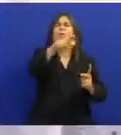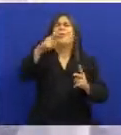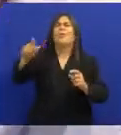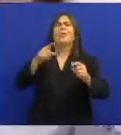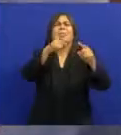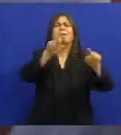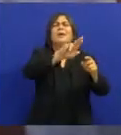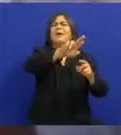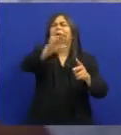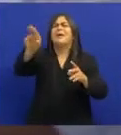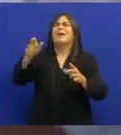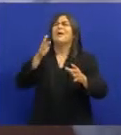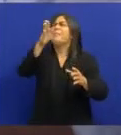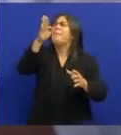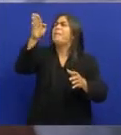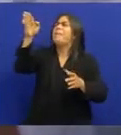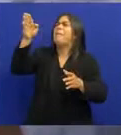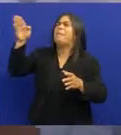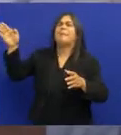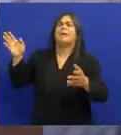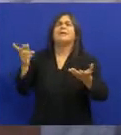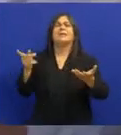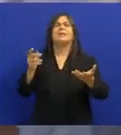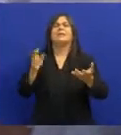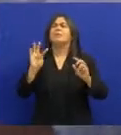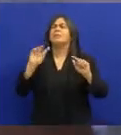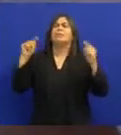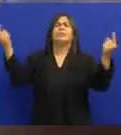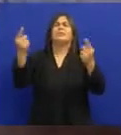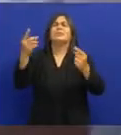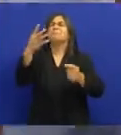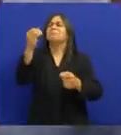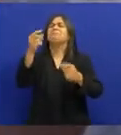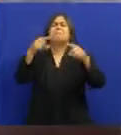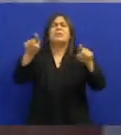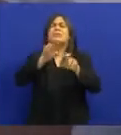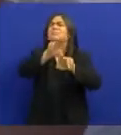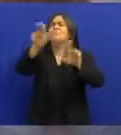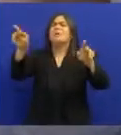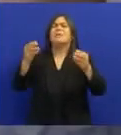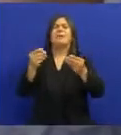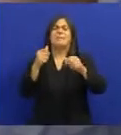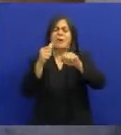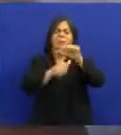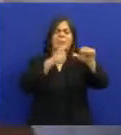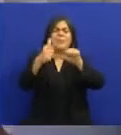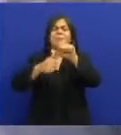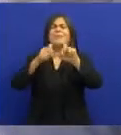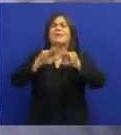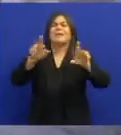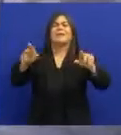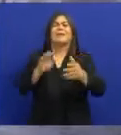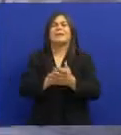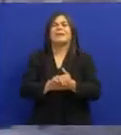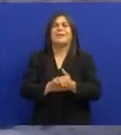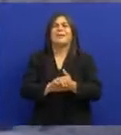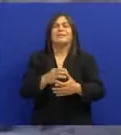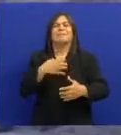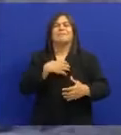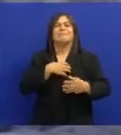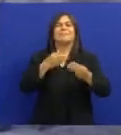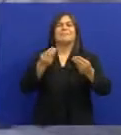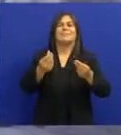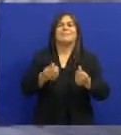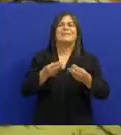Bonan Sair do Sebastião Sair do Forro e de Moeiro Todo mundo conhece umas 40 ou 50 músicas dele Assim de memória Mas vá